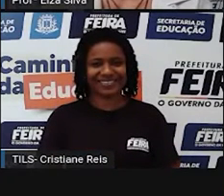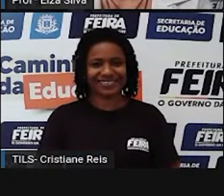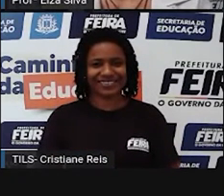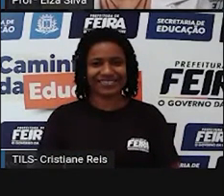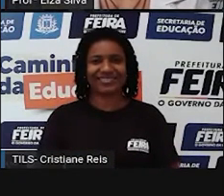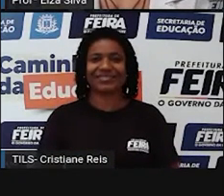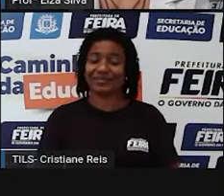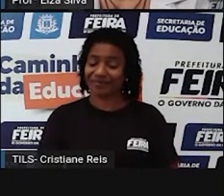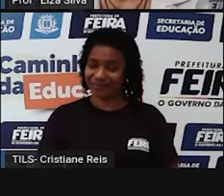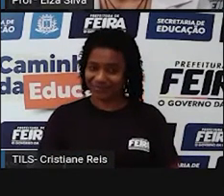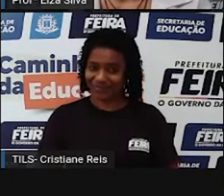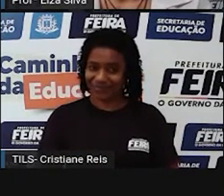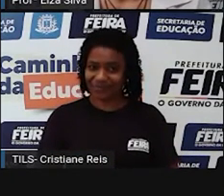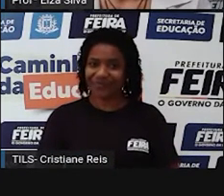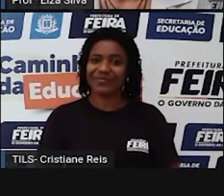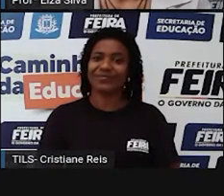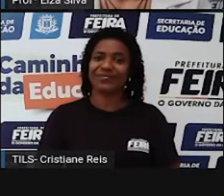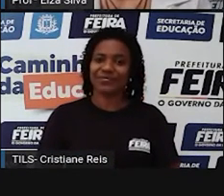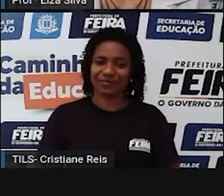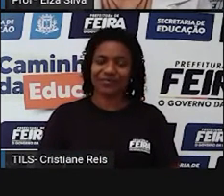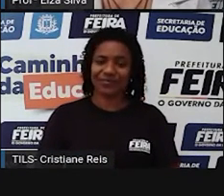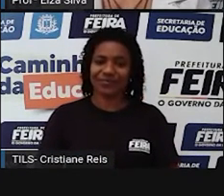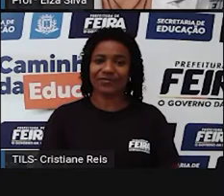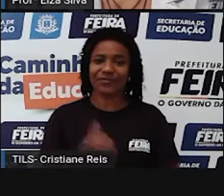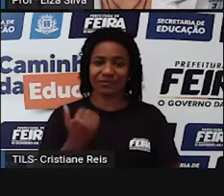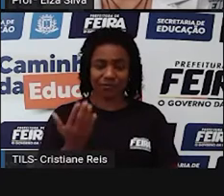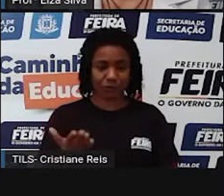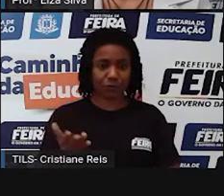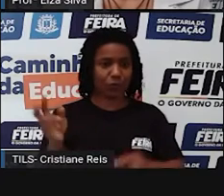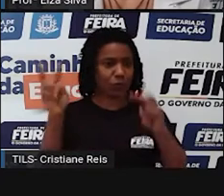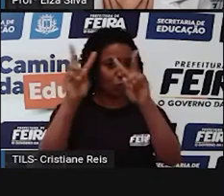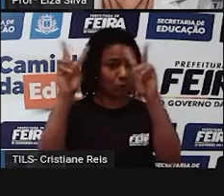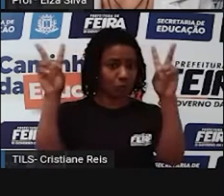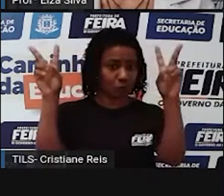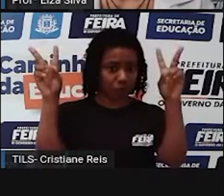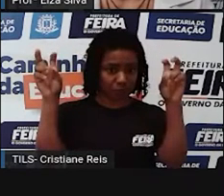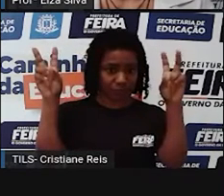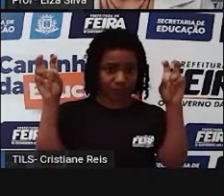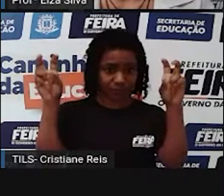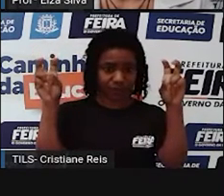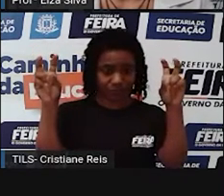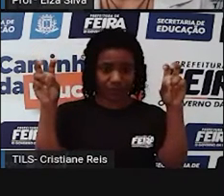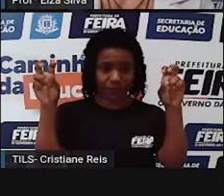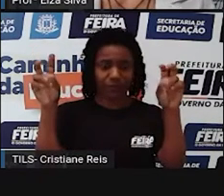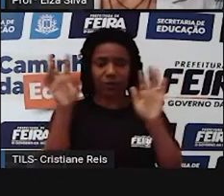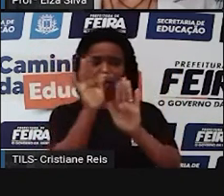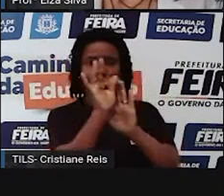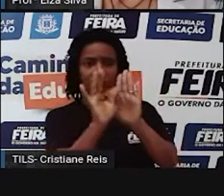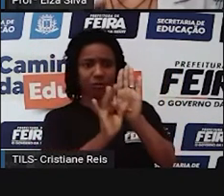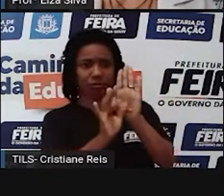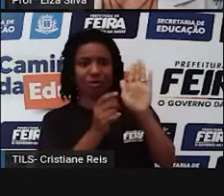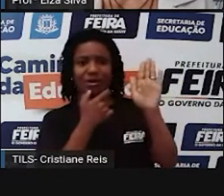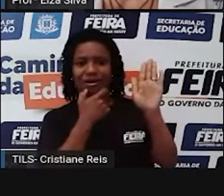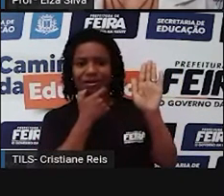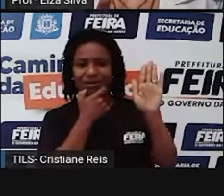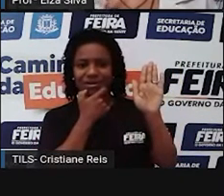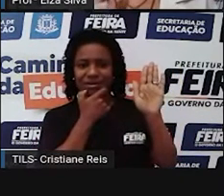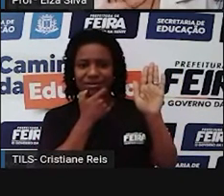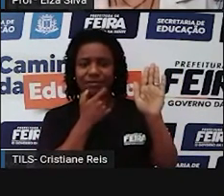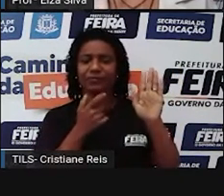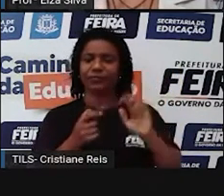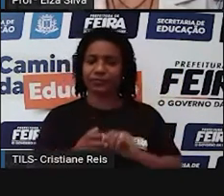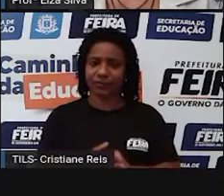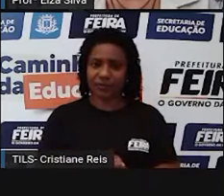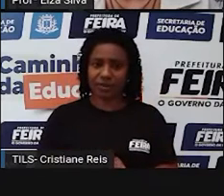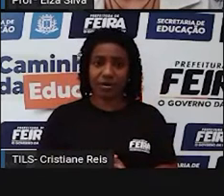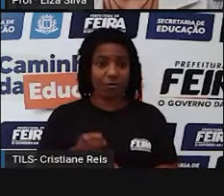Celebrity de Wesley. Esse é o texto da nossa aula de hoje. Primeiro, eu quero